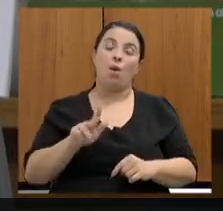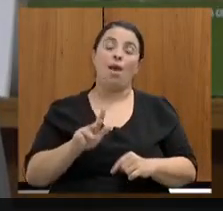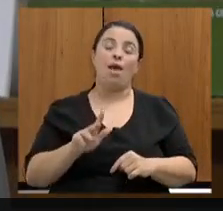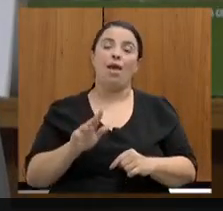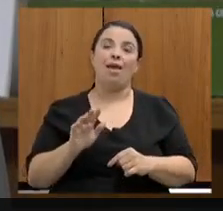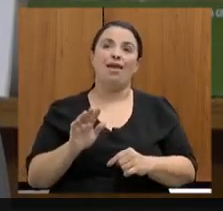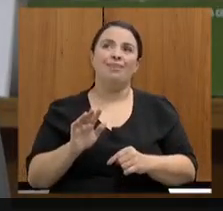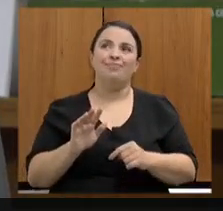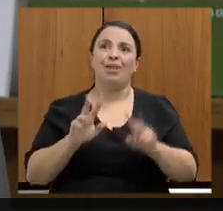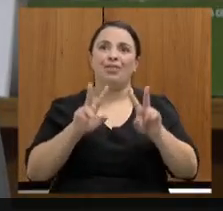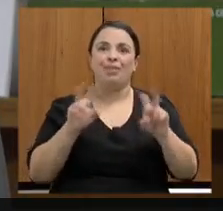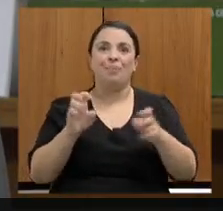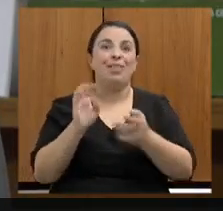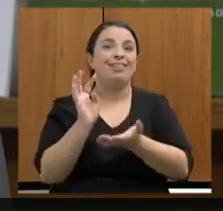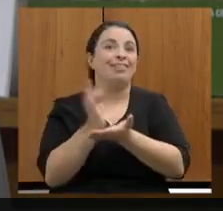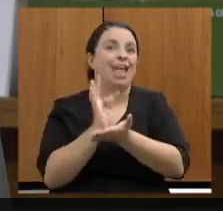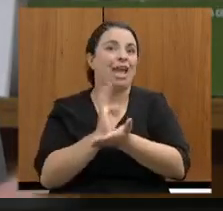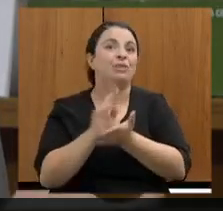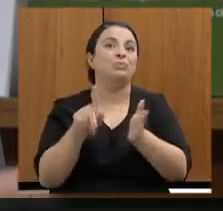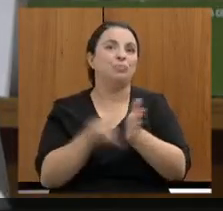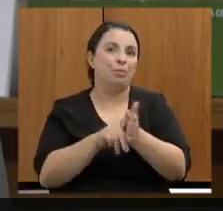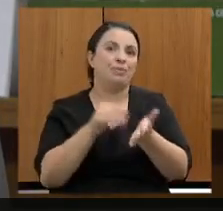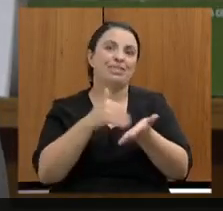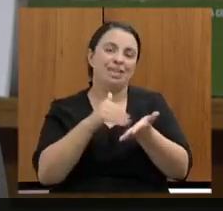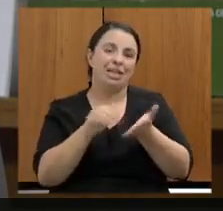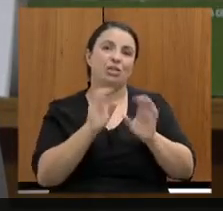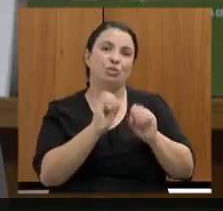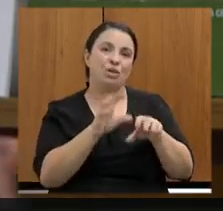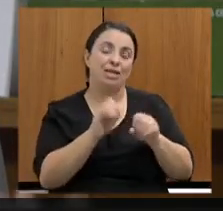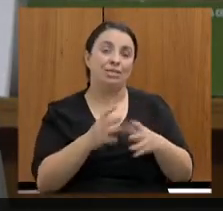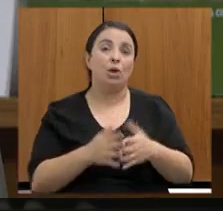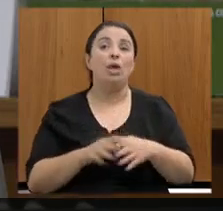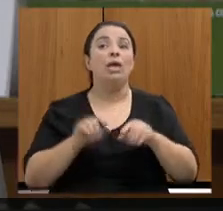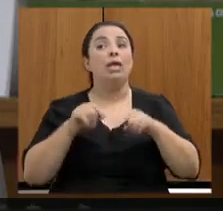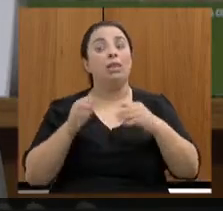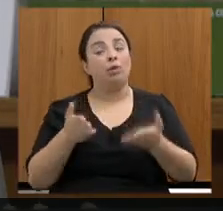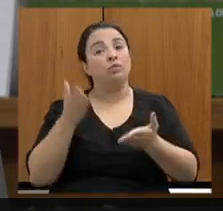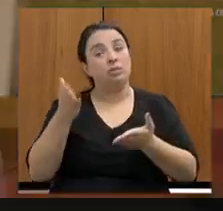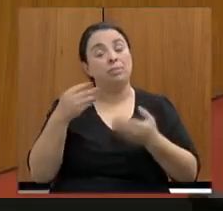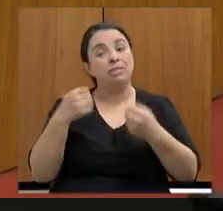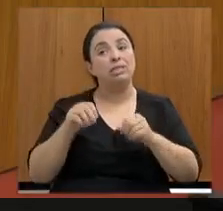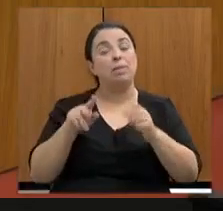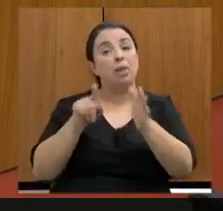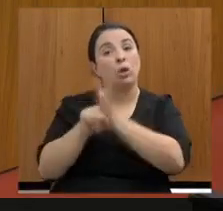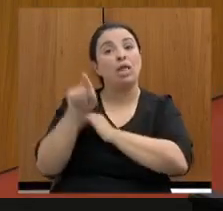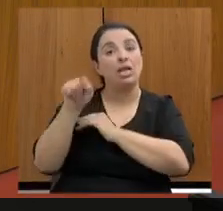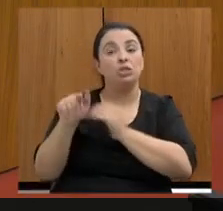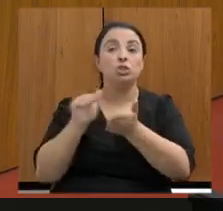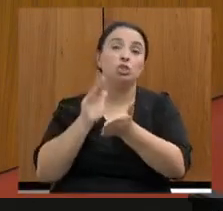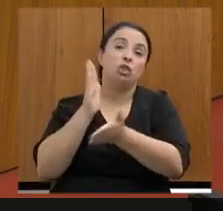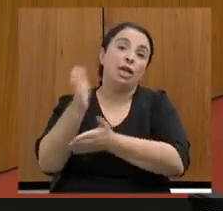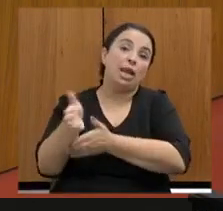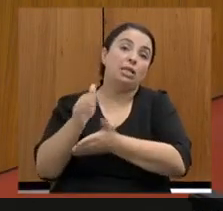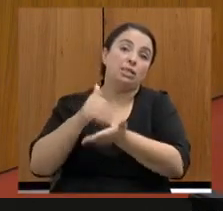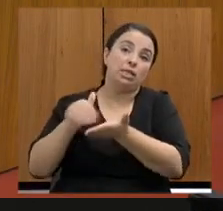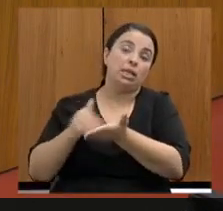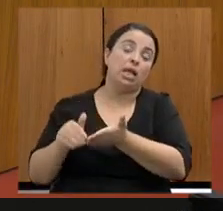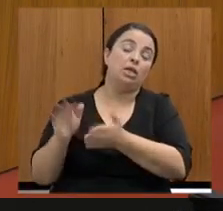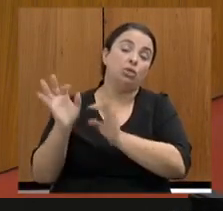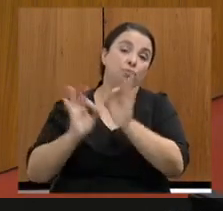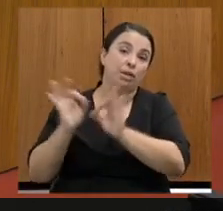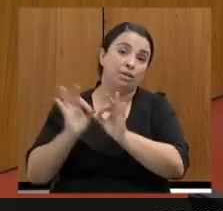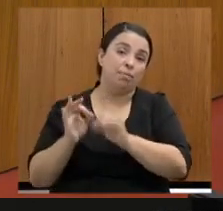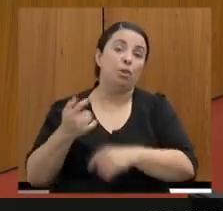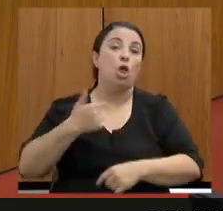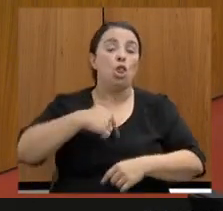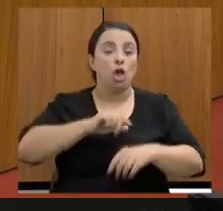técnicas internas da secretaria e sugiro que a senhora também leve esse tema à Secretaria de Planejamento. Fizemos o máximo dentro da